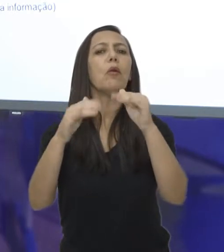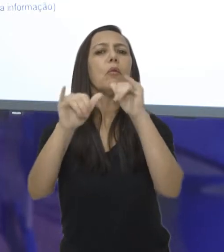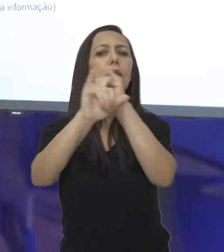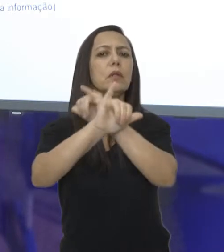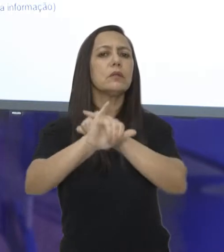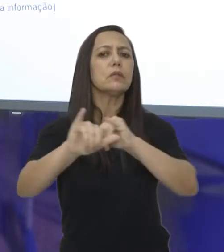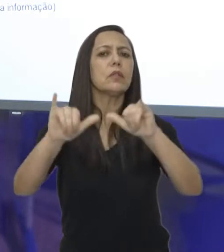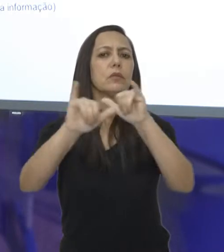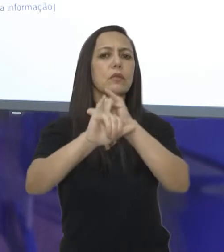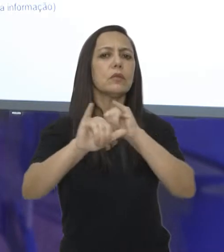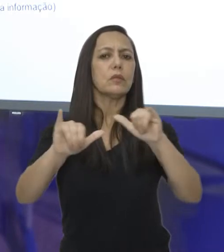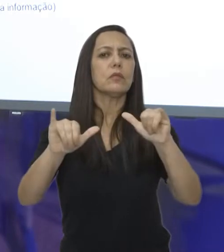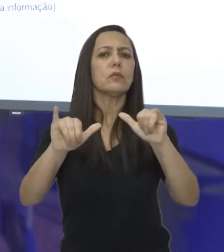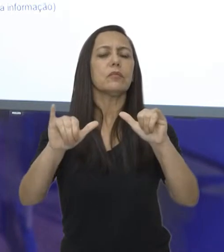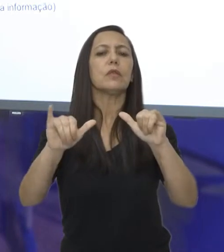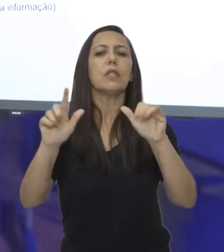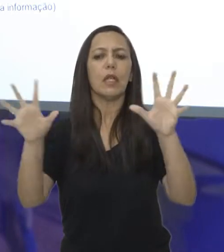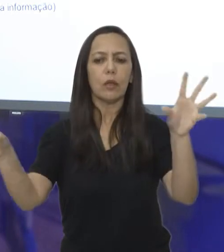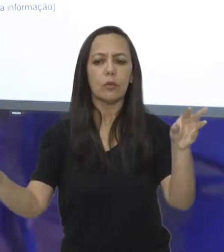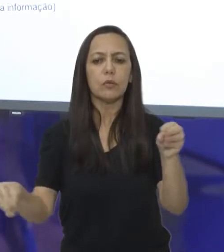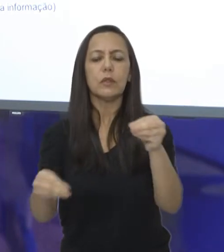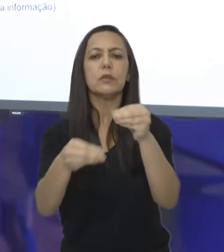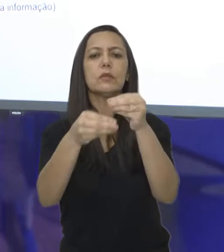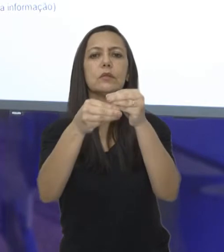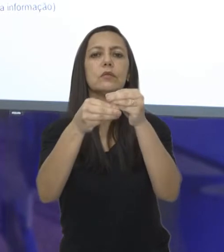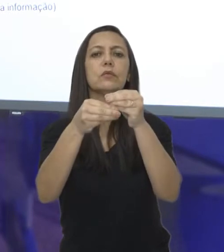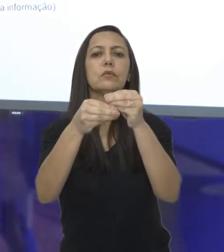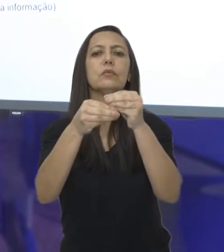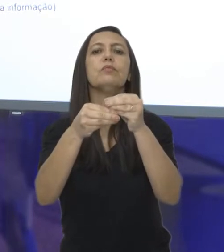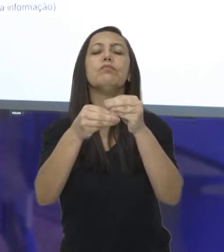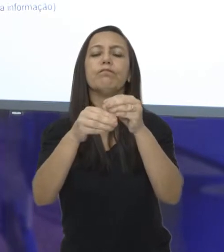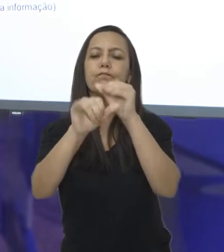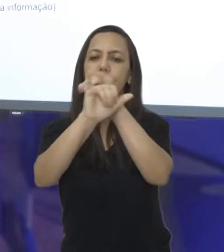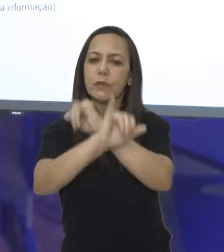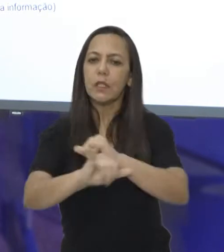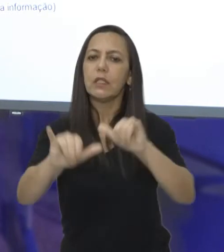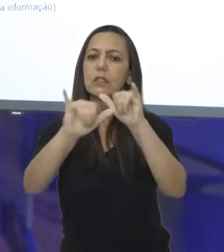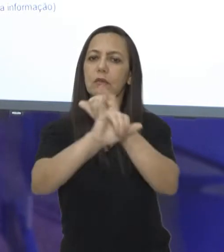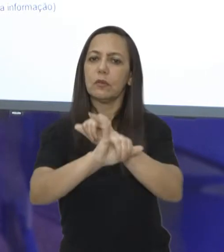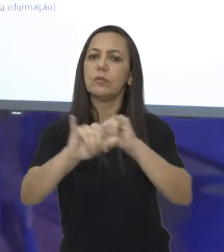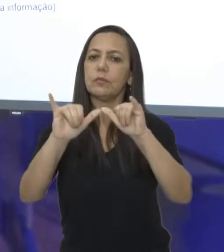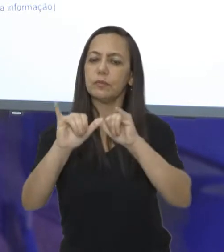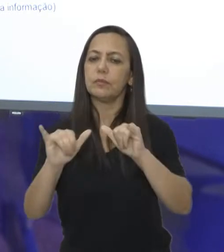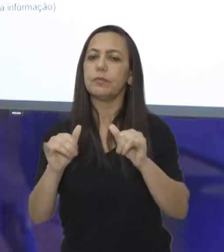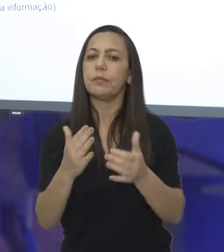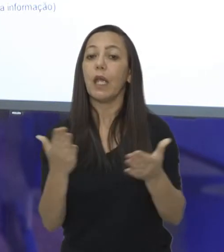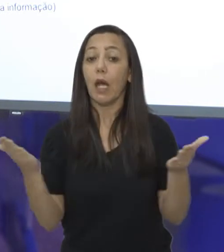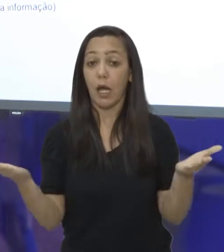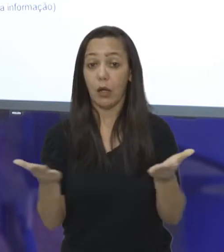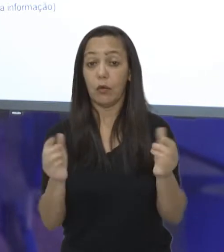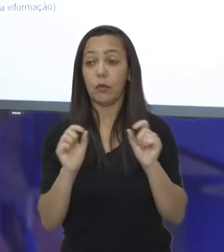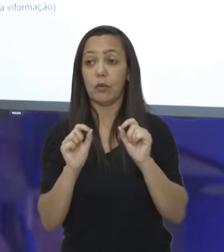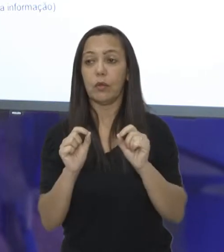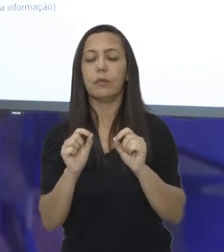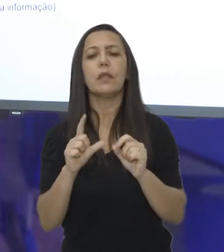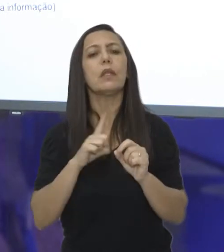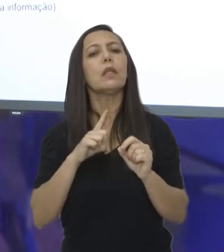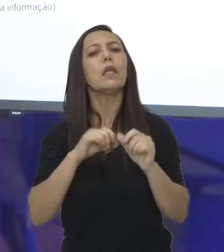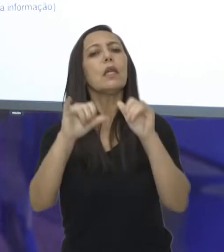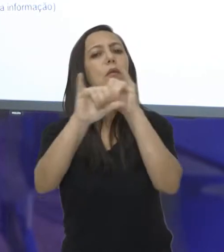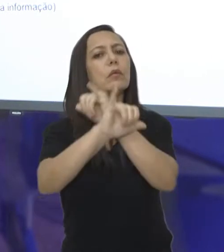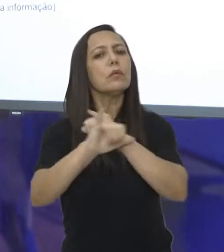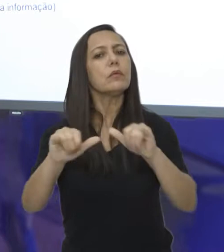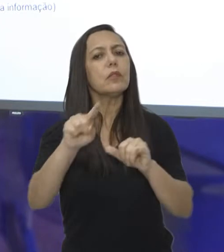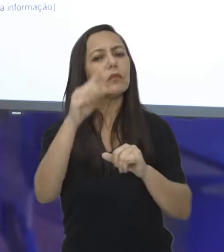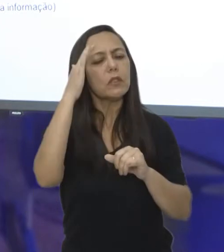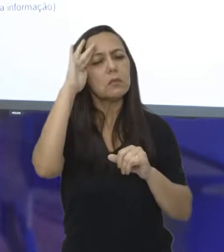o restante das informações, a complementação do que vai ser lido. Vamos adiante ler uma notícia, que vocês vão